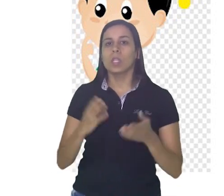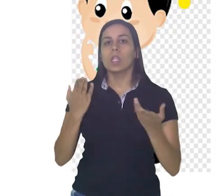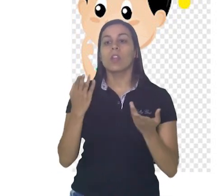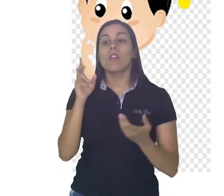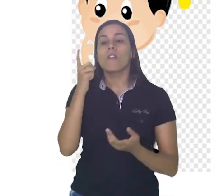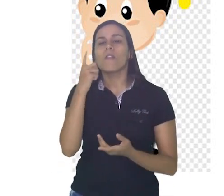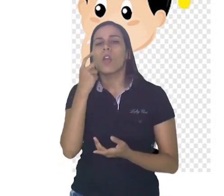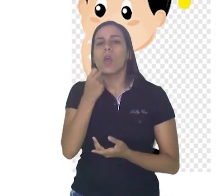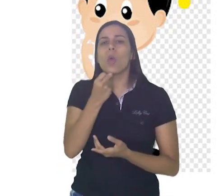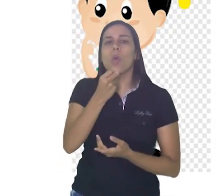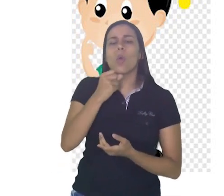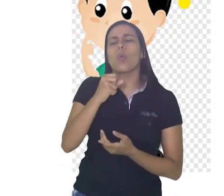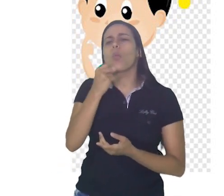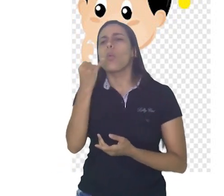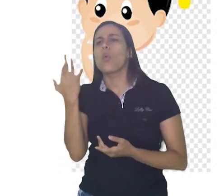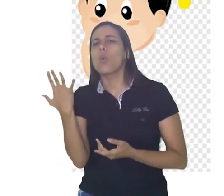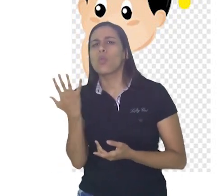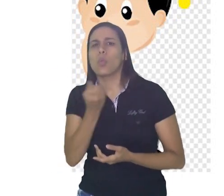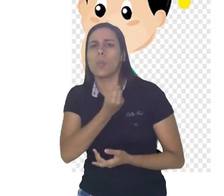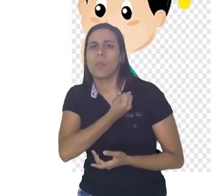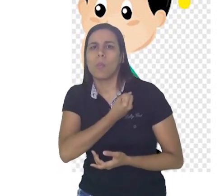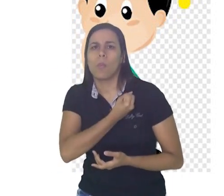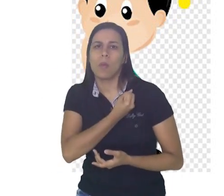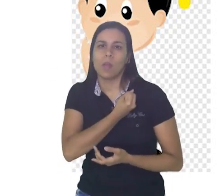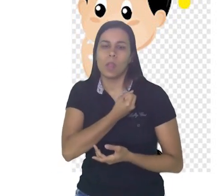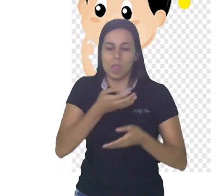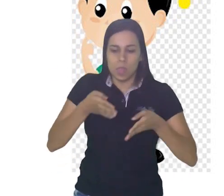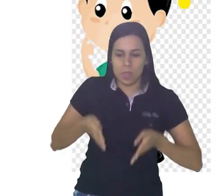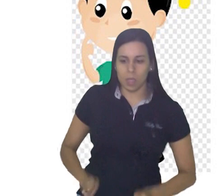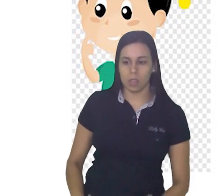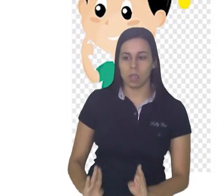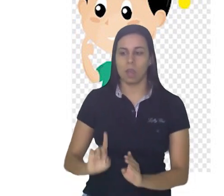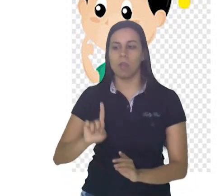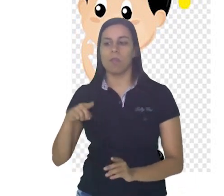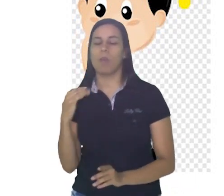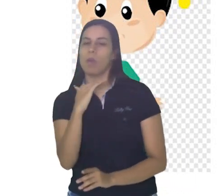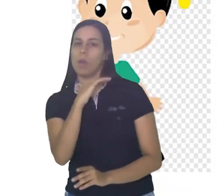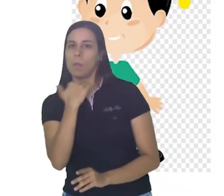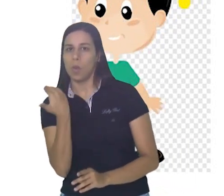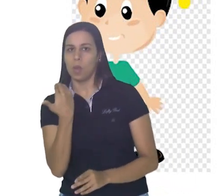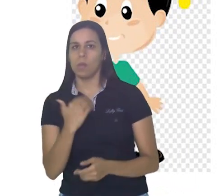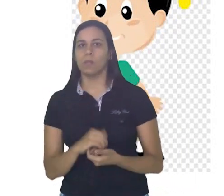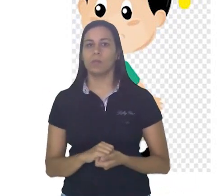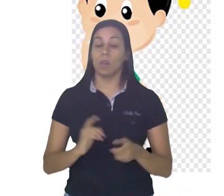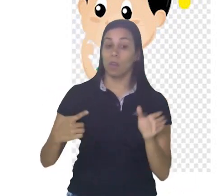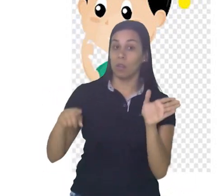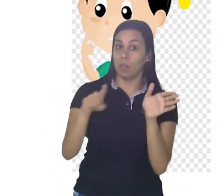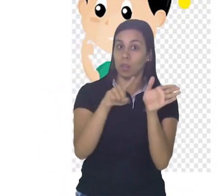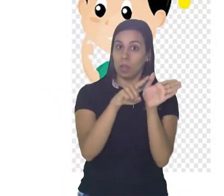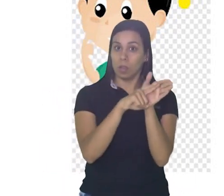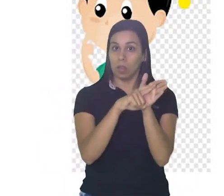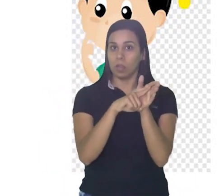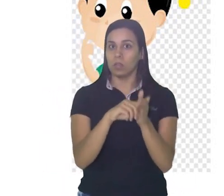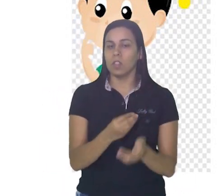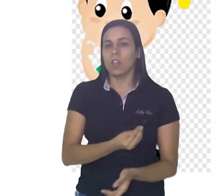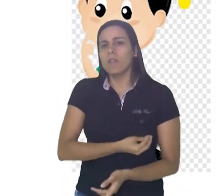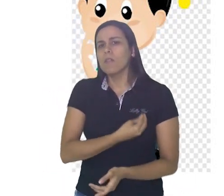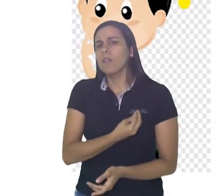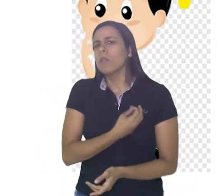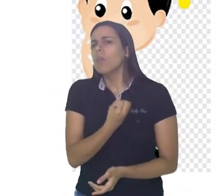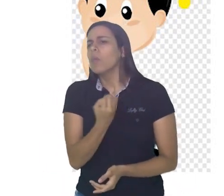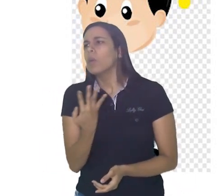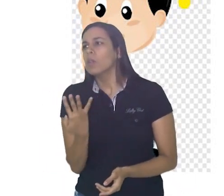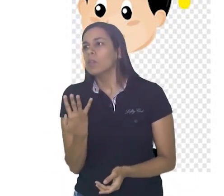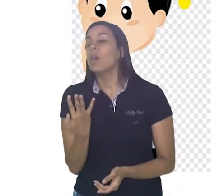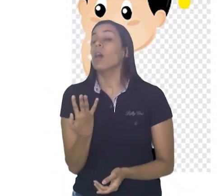e vamos subtrair do ano que ele nasceu. Então nós teremos um resultado. Santos Dumont viveu